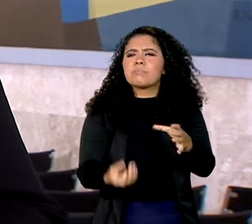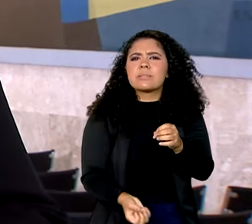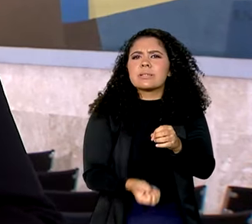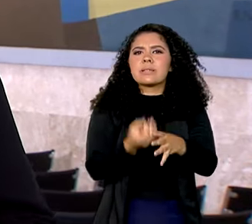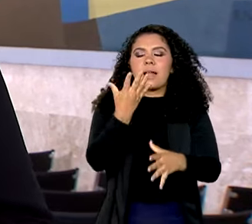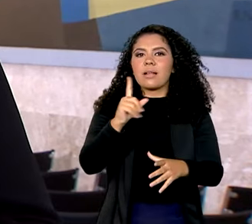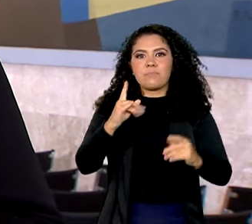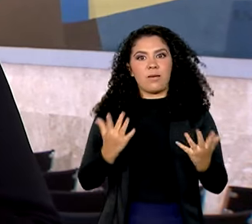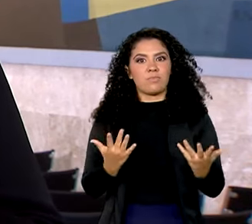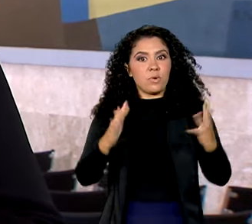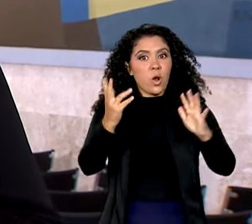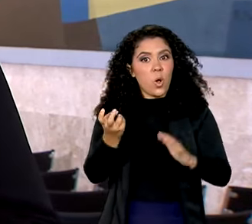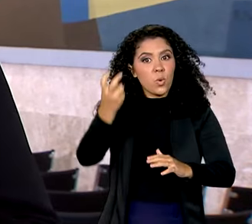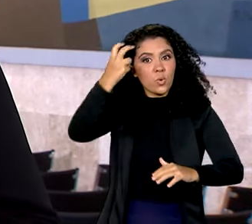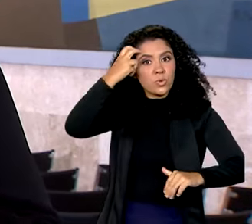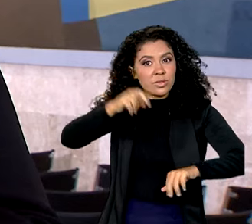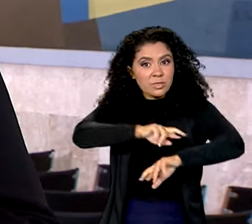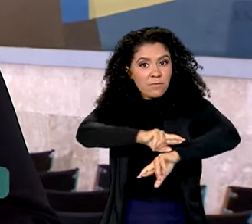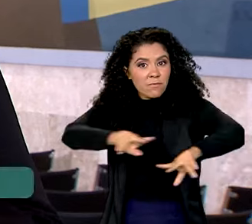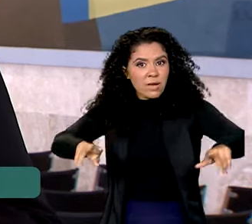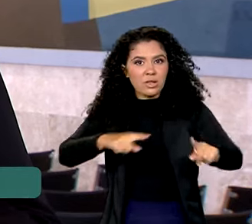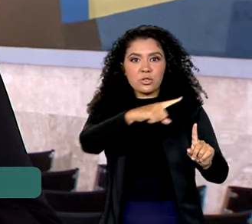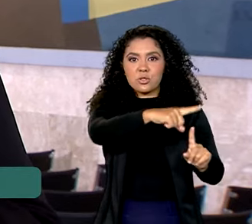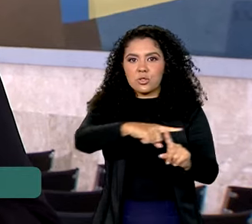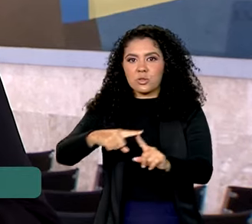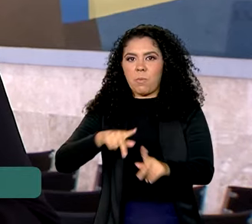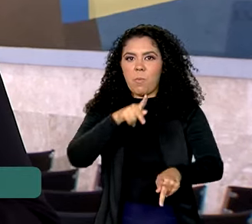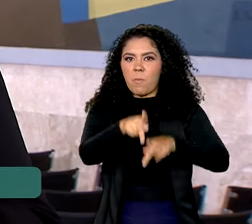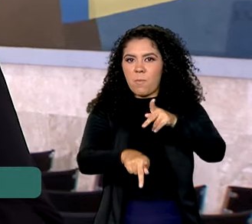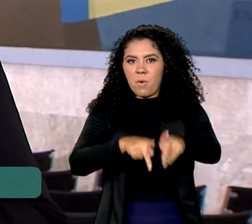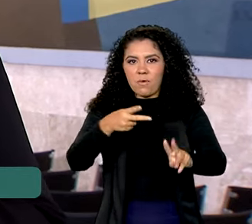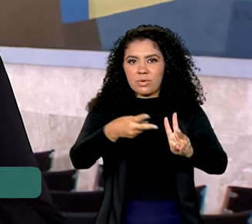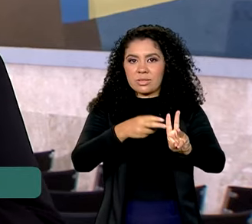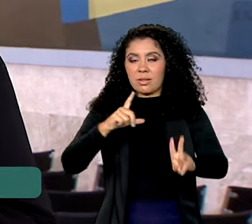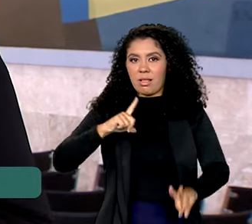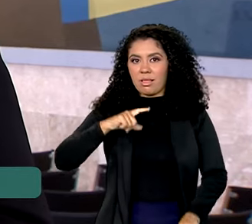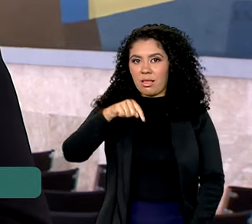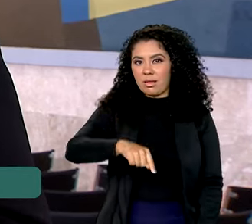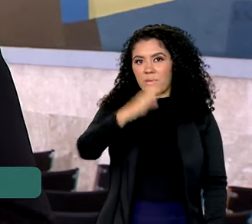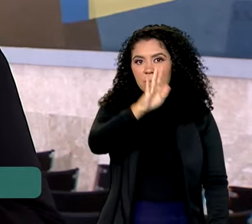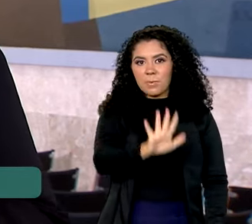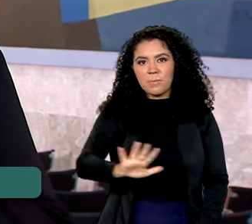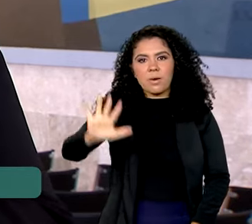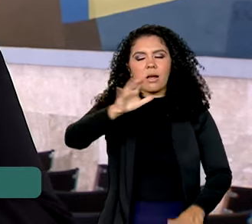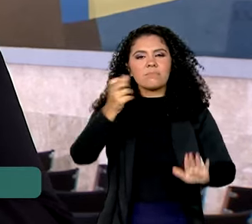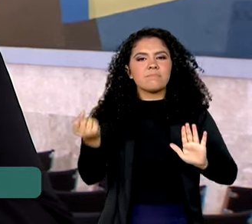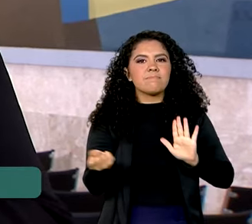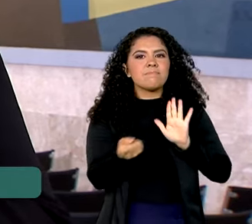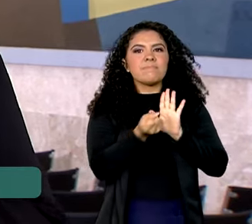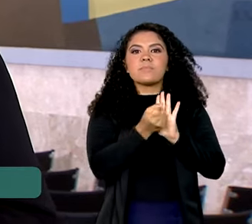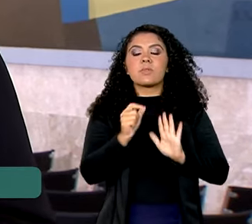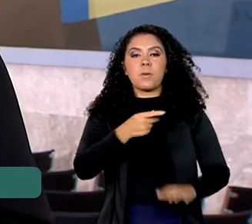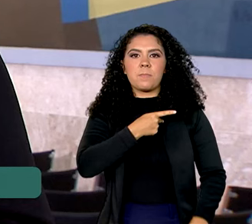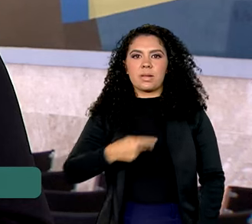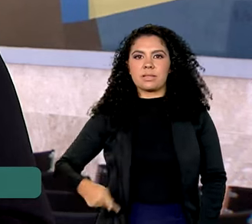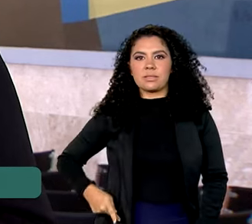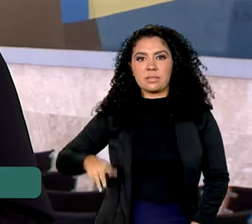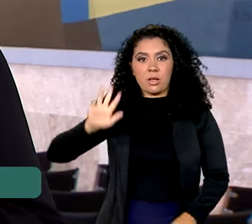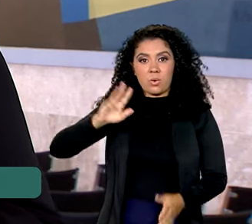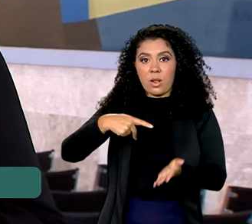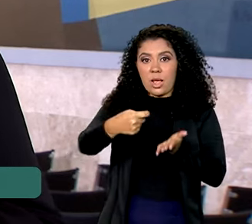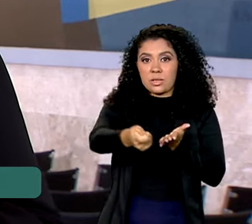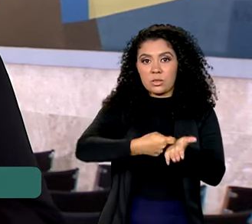a cultura dos diversos povos indígenas que existem aqui no nosso país. E para marcar esse dia, o presidente Lula assinou dois